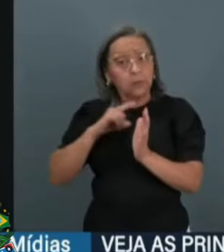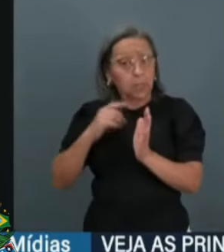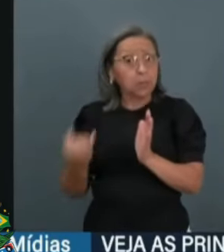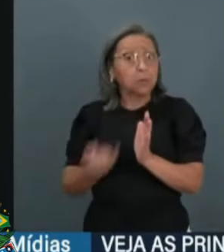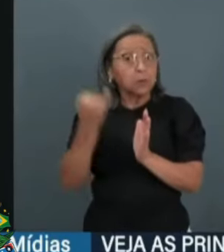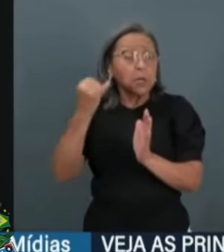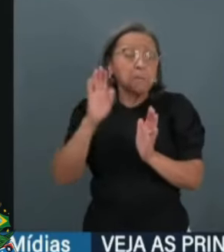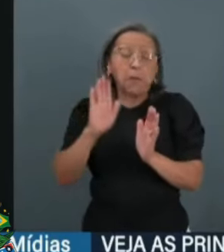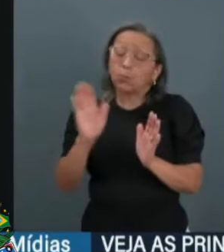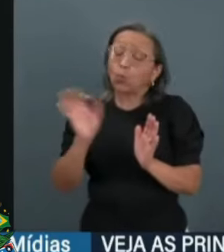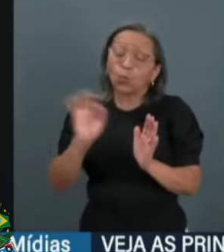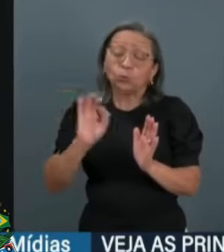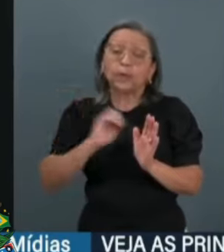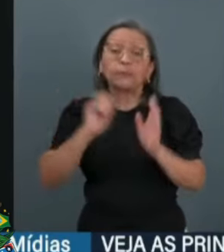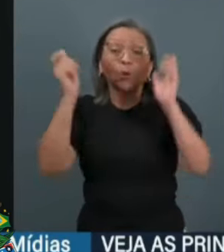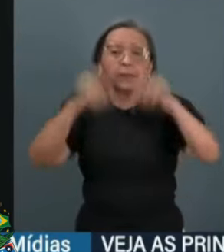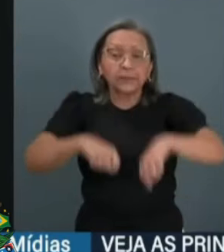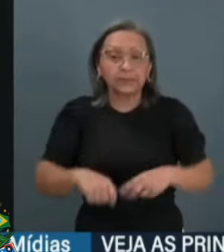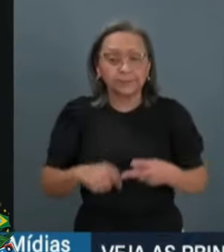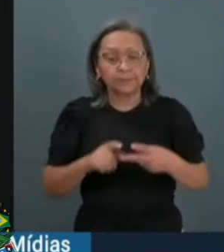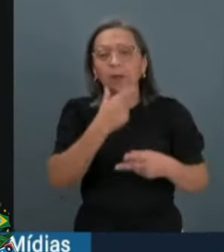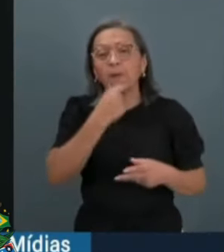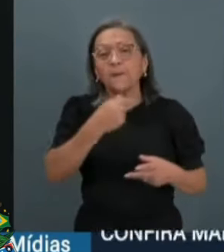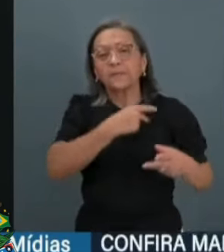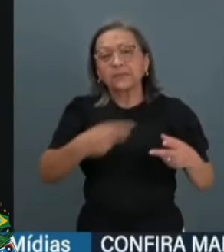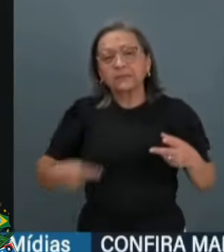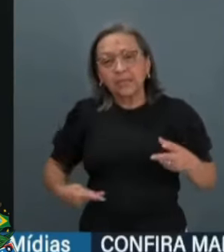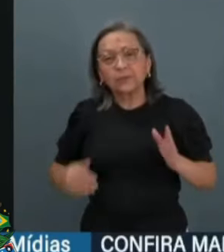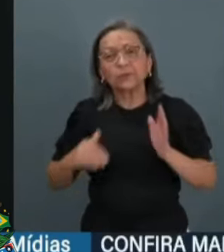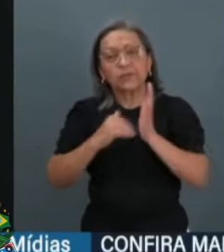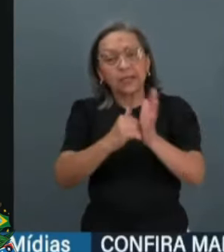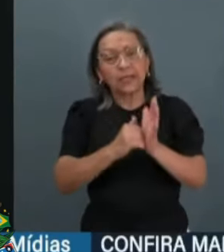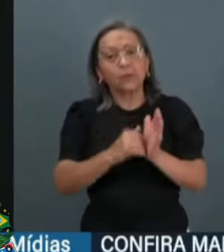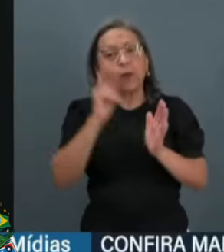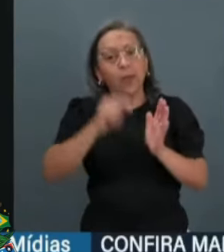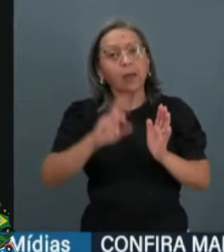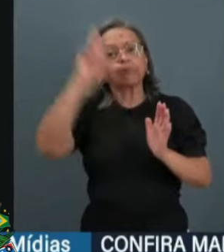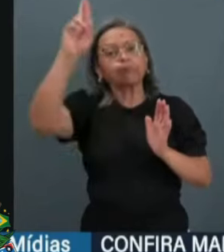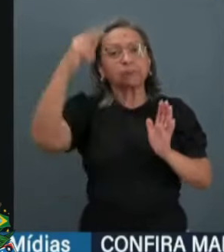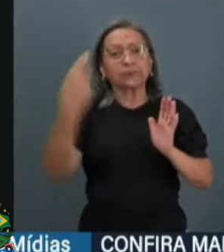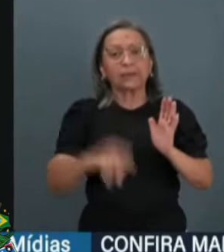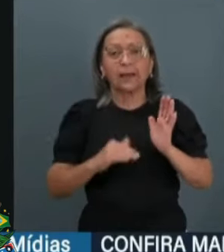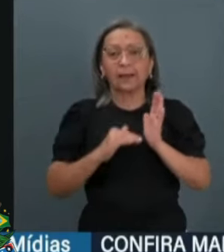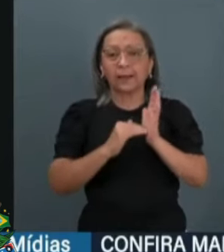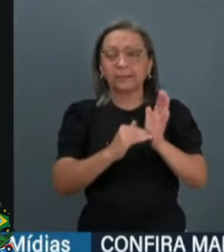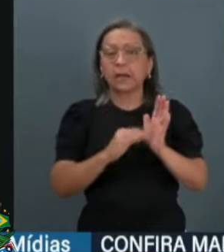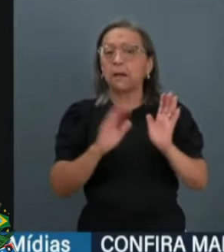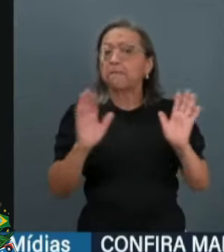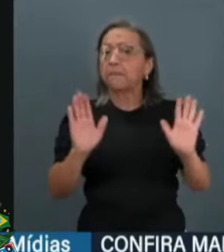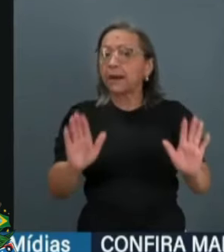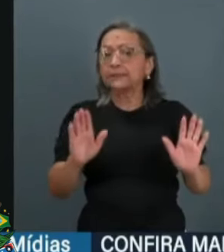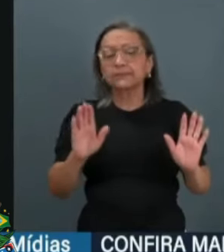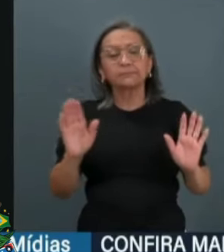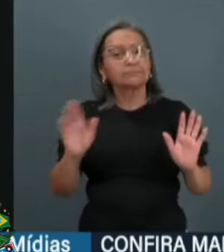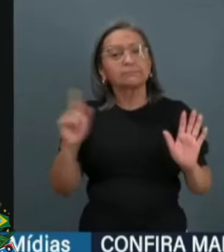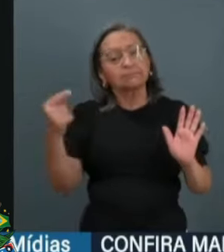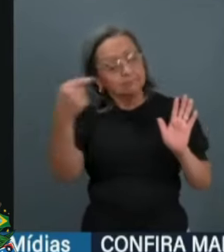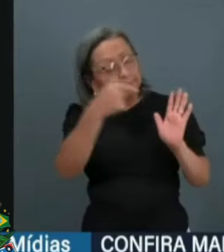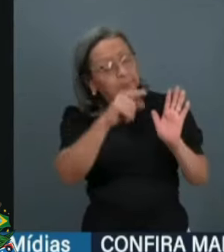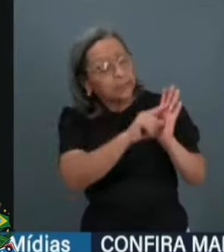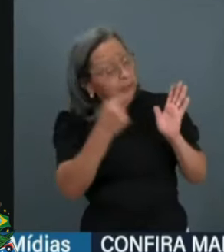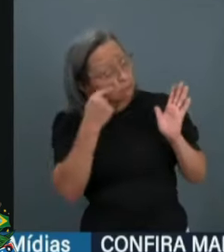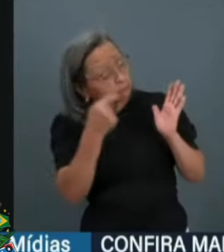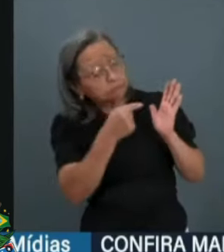mas não tem essa competência. O presidente do Senado é o presidente da Casa, mas não foi reservada ao presidente do Senado